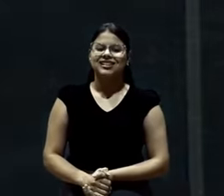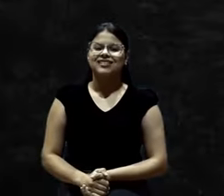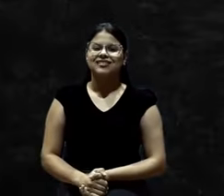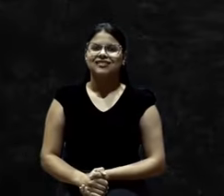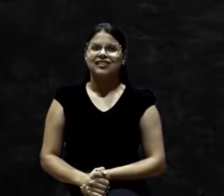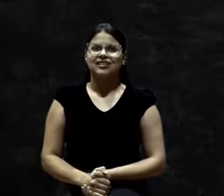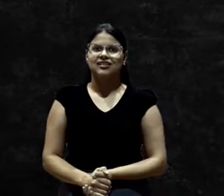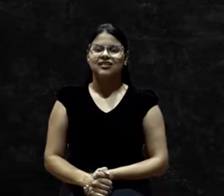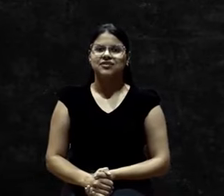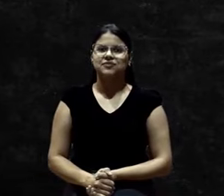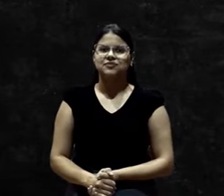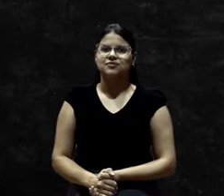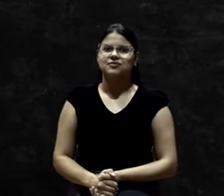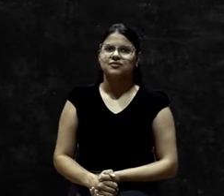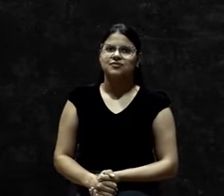Ora.